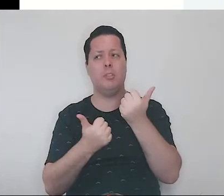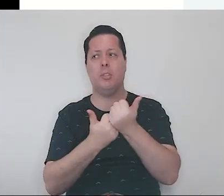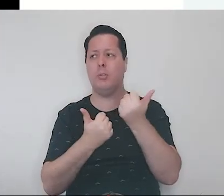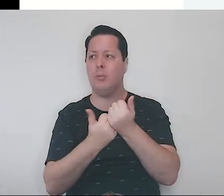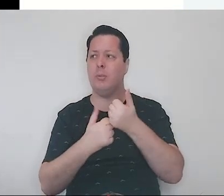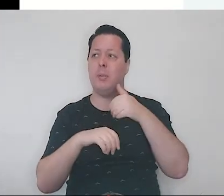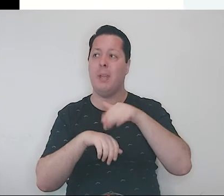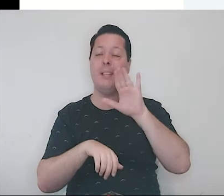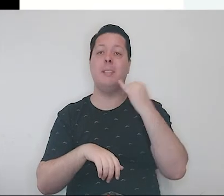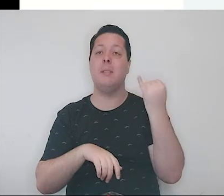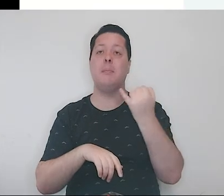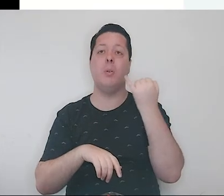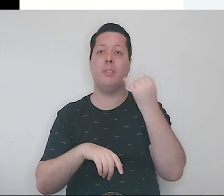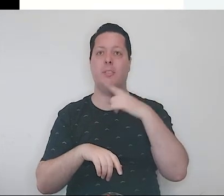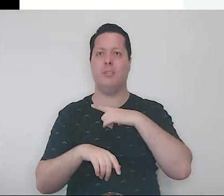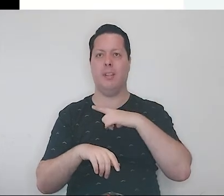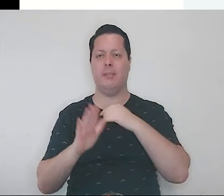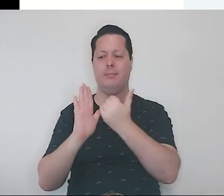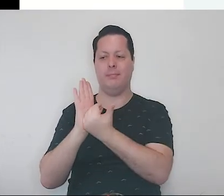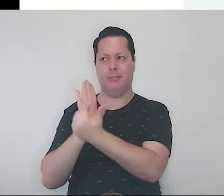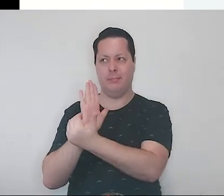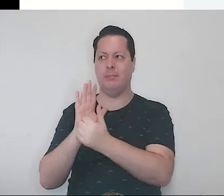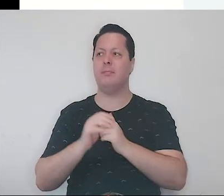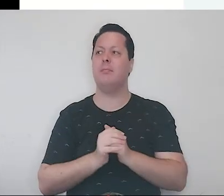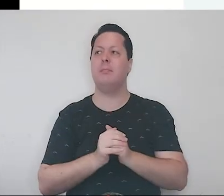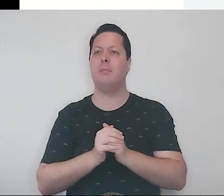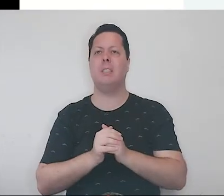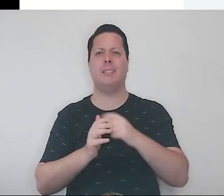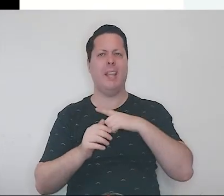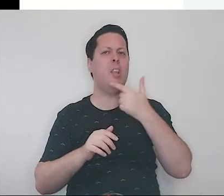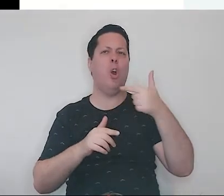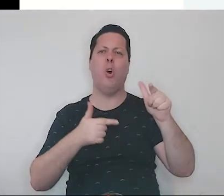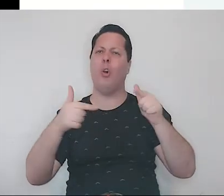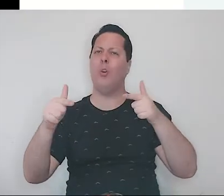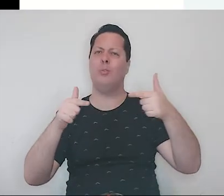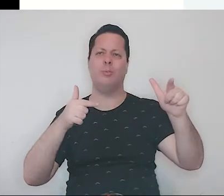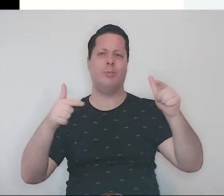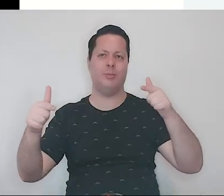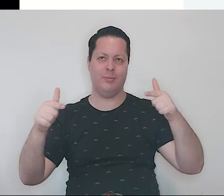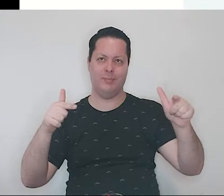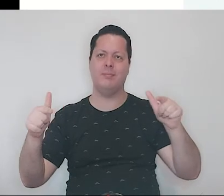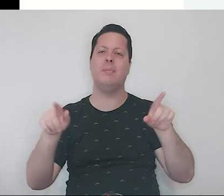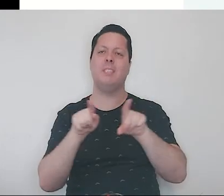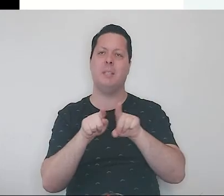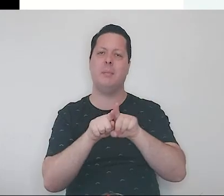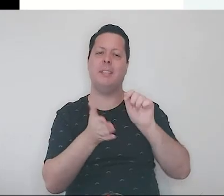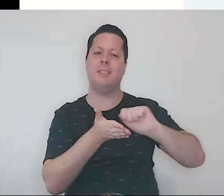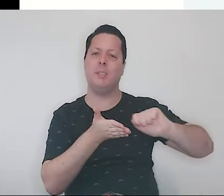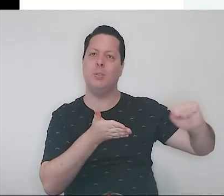importantes do Japão, Masajiro Kojima, que é romancista, e mais outros escritores